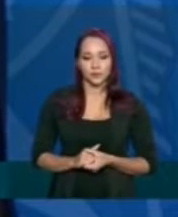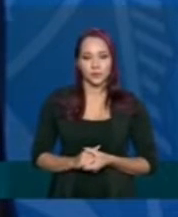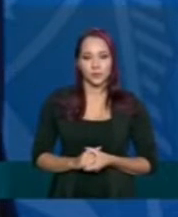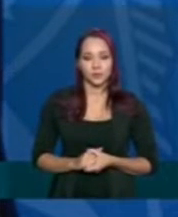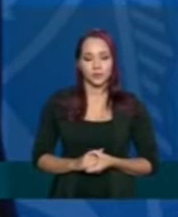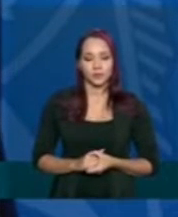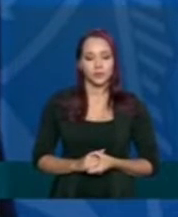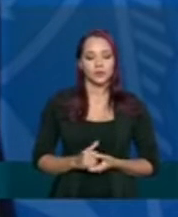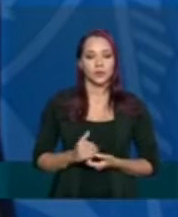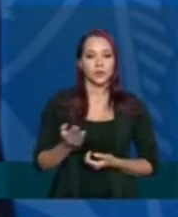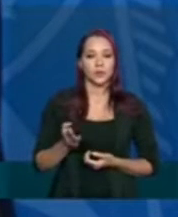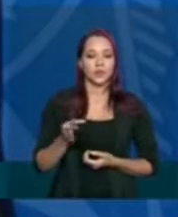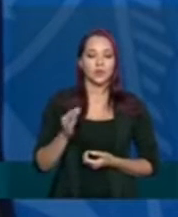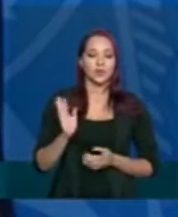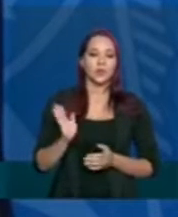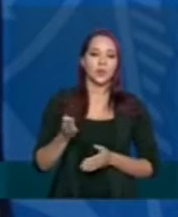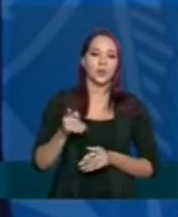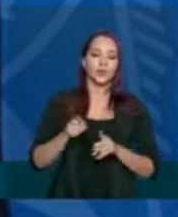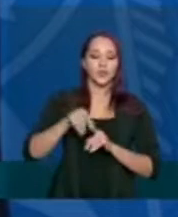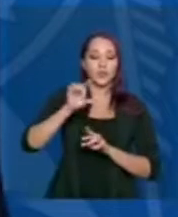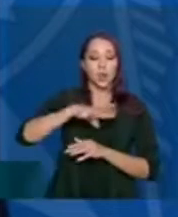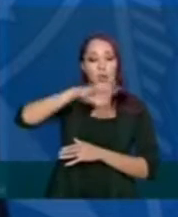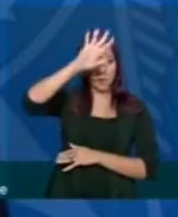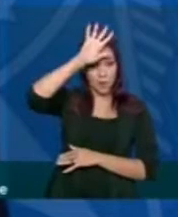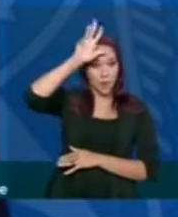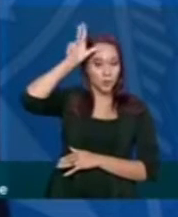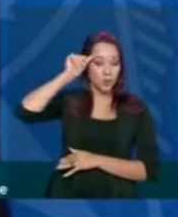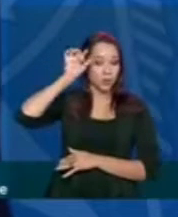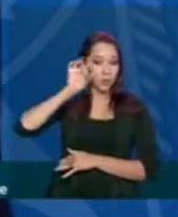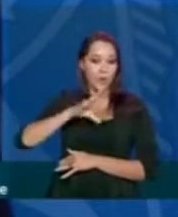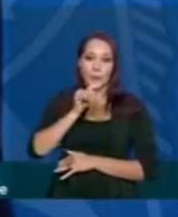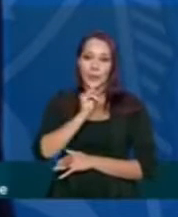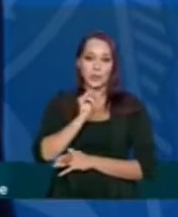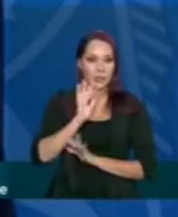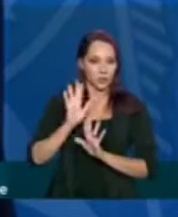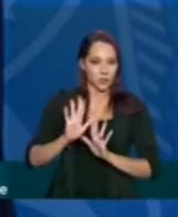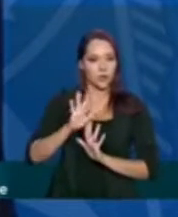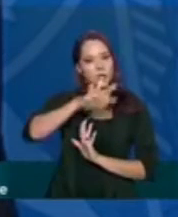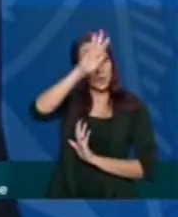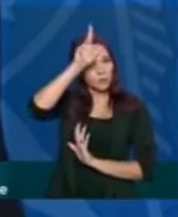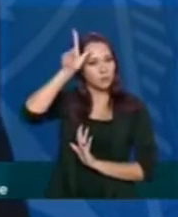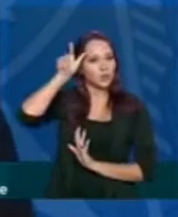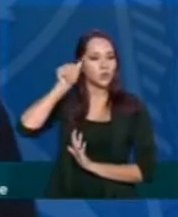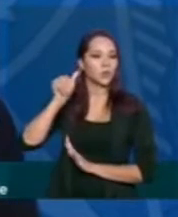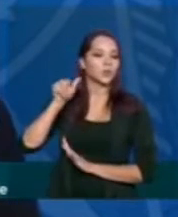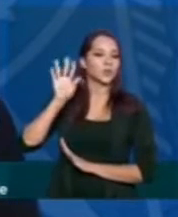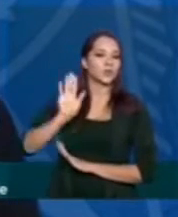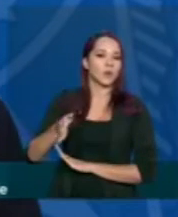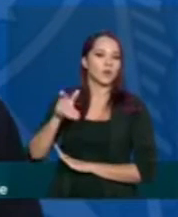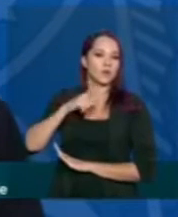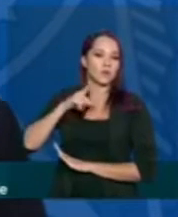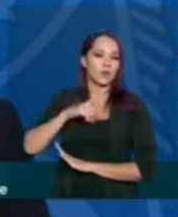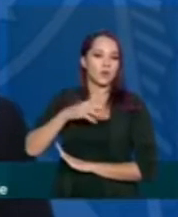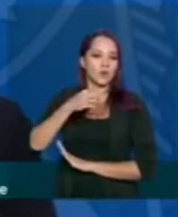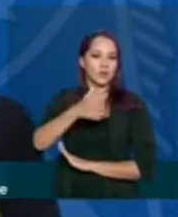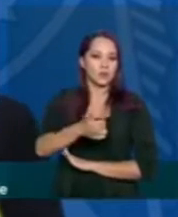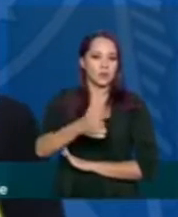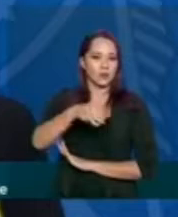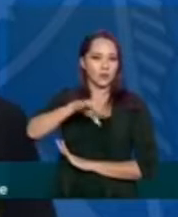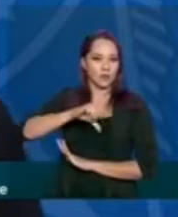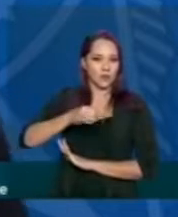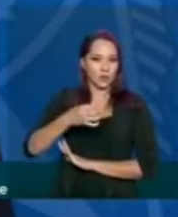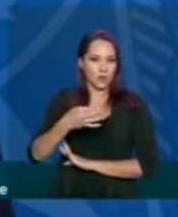O Amazonas já recebeu, só alguns exemplos para os senhores, o Amazonas já recebeu 194